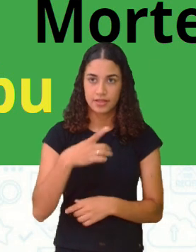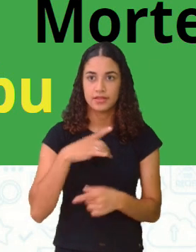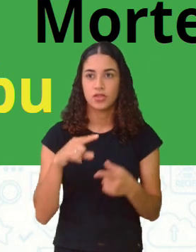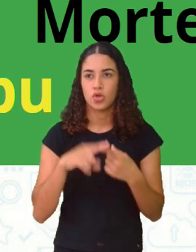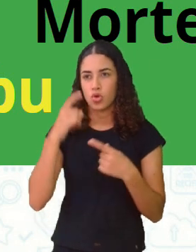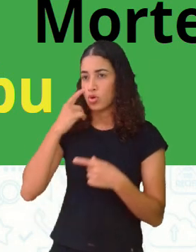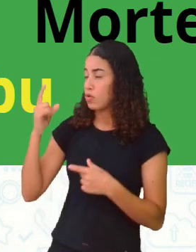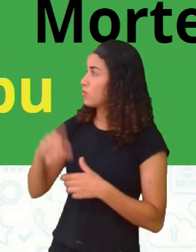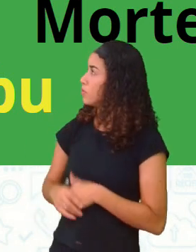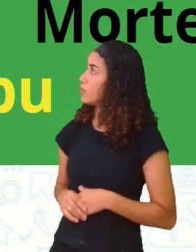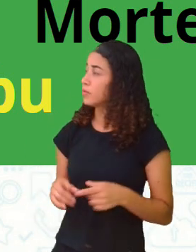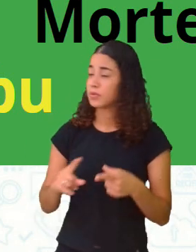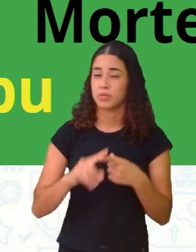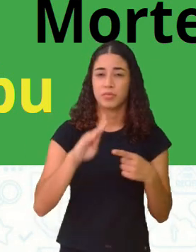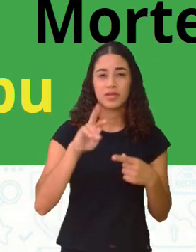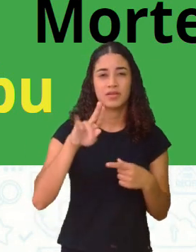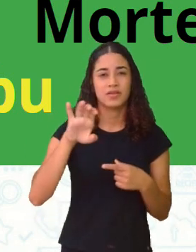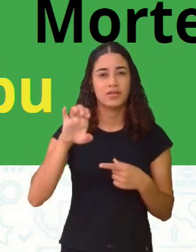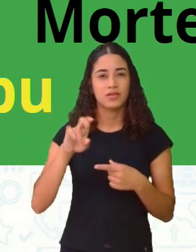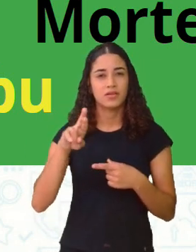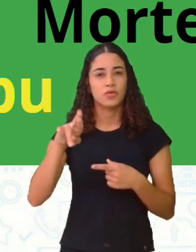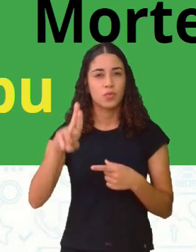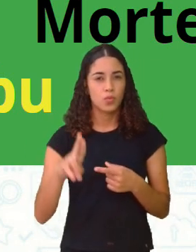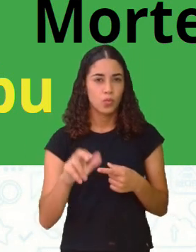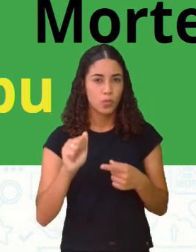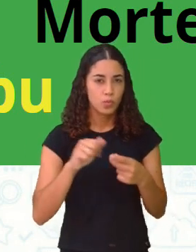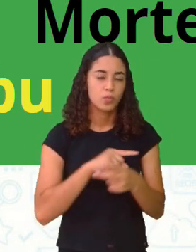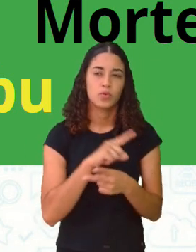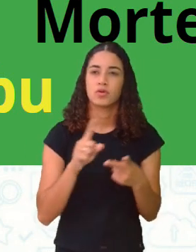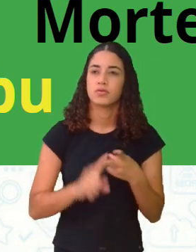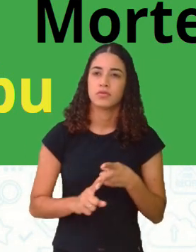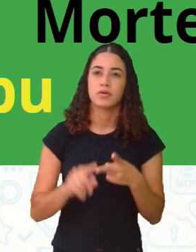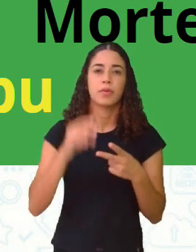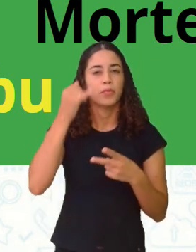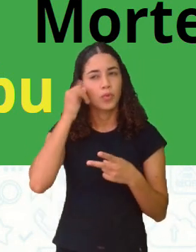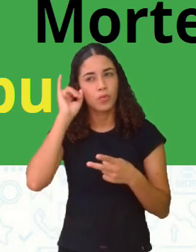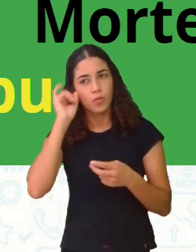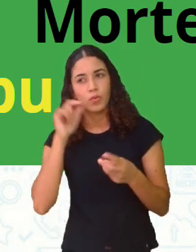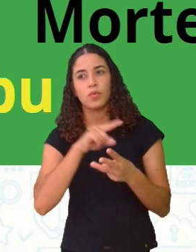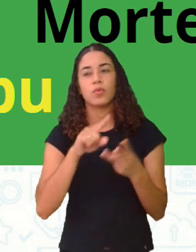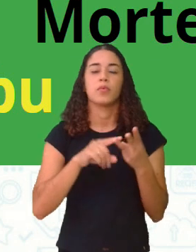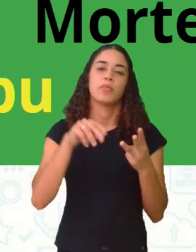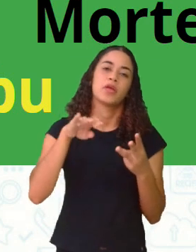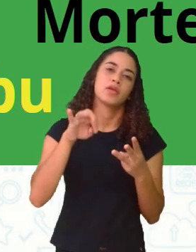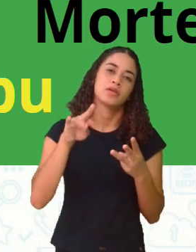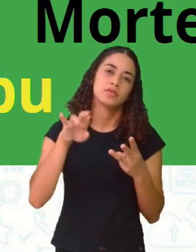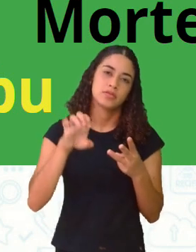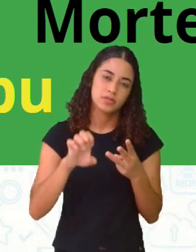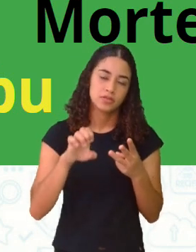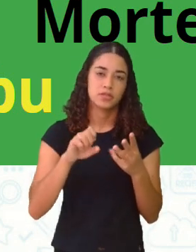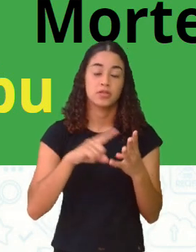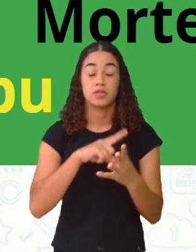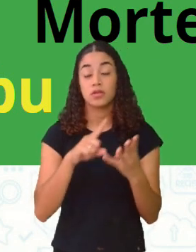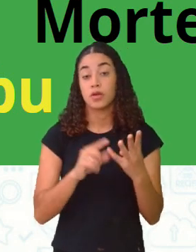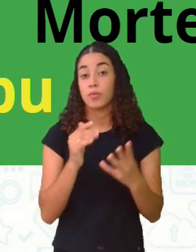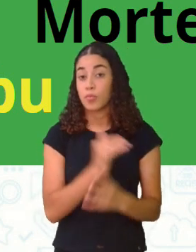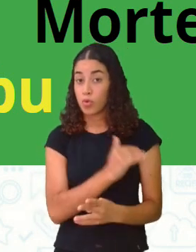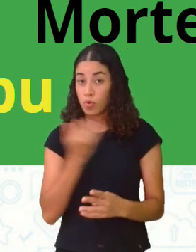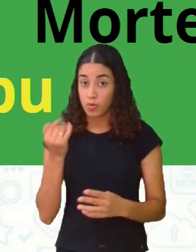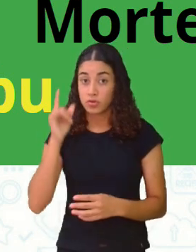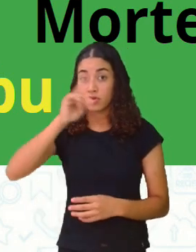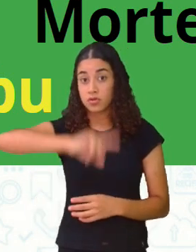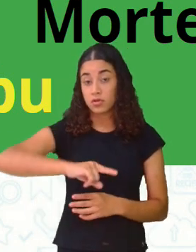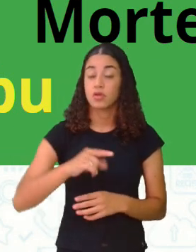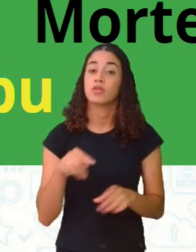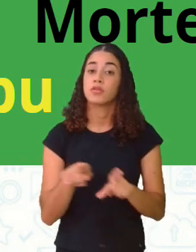Rua, o Matheus e o Bastião, a Caterina, o Boi, a Véia do Bambu, o Mestre Ambrosa, o Empata Samba, a Morte, que é um personagem